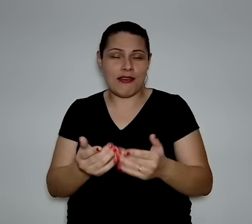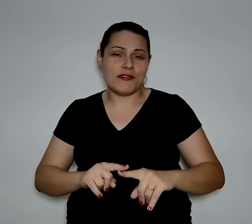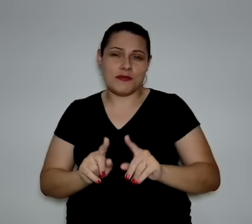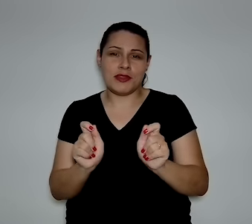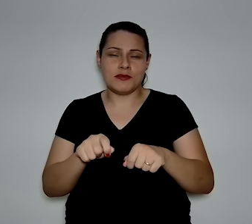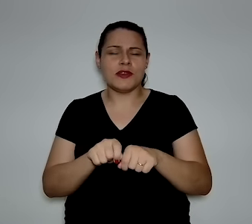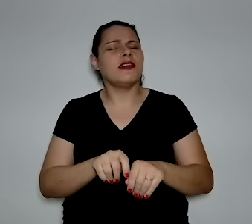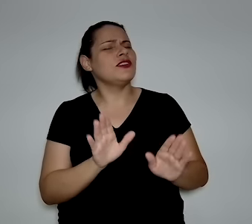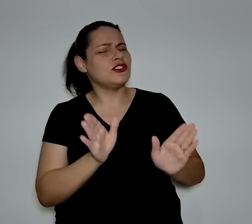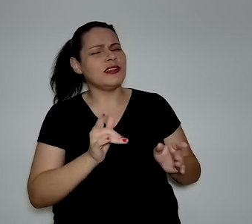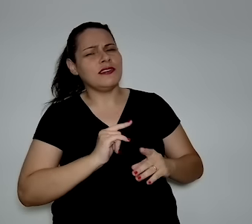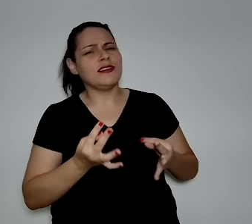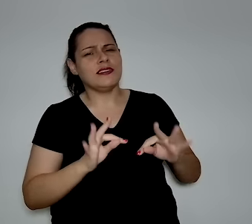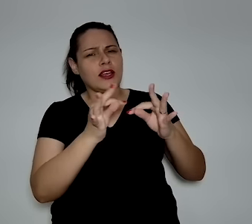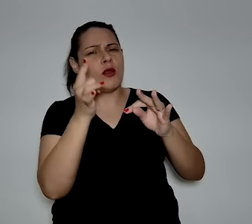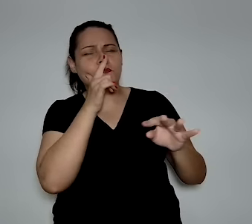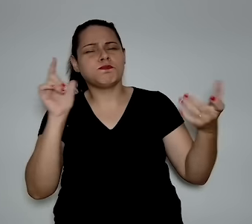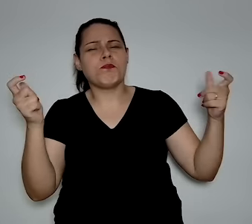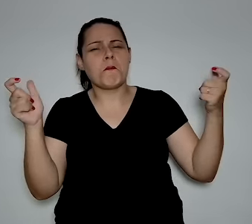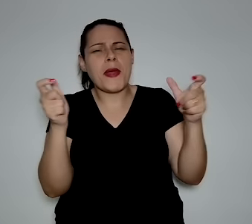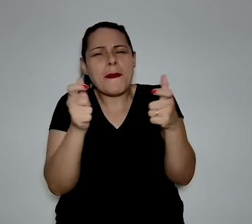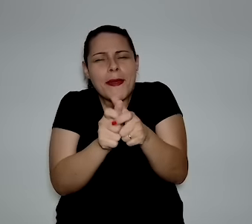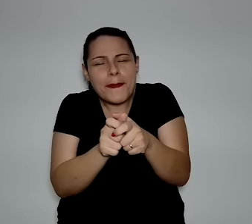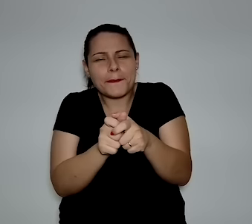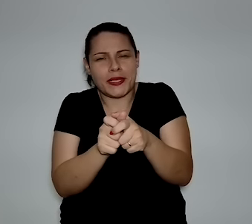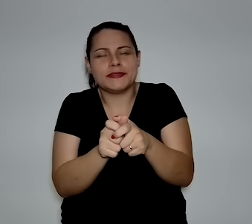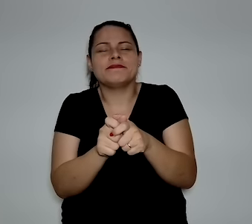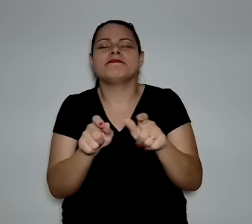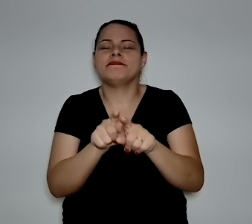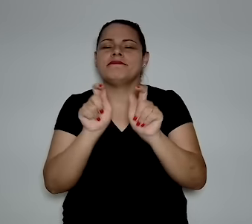muito... Você já tem tecnologias para comprimir.